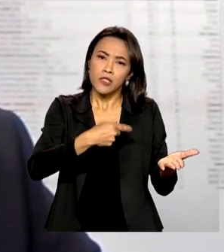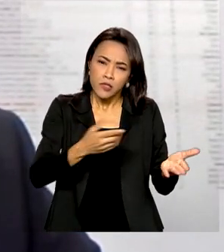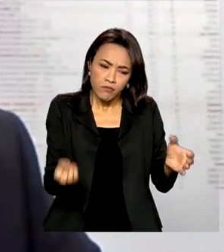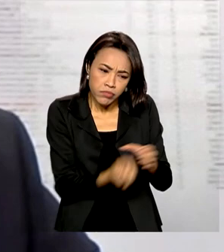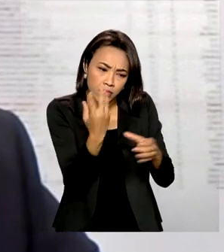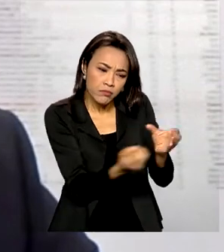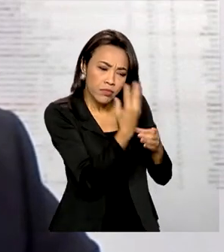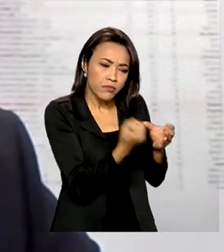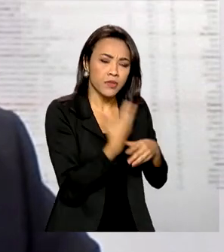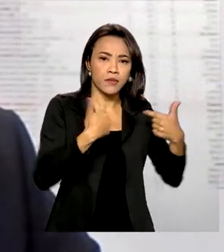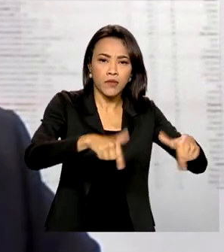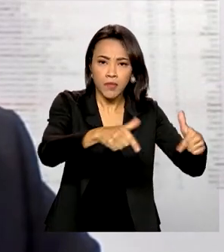empregos, gerem renda para a população.